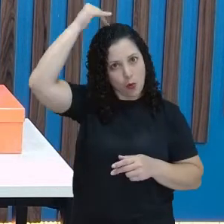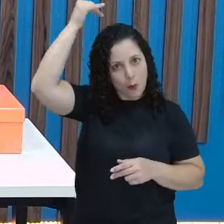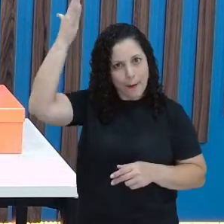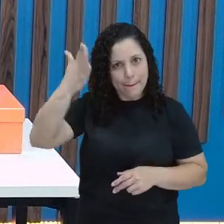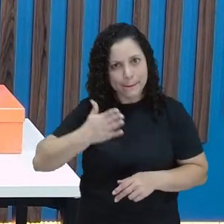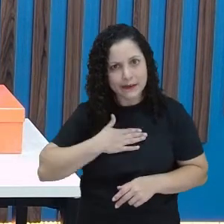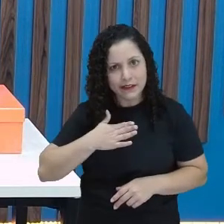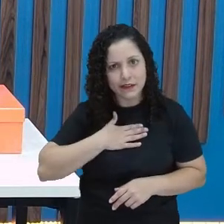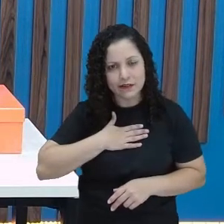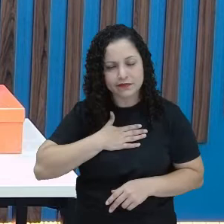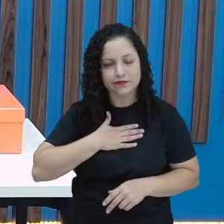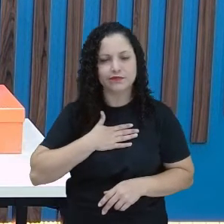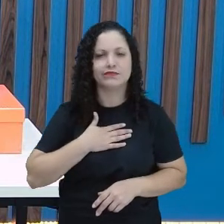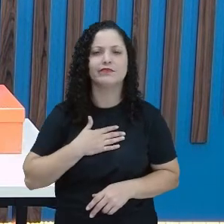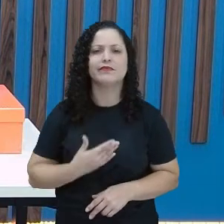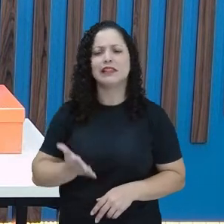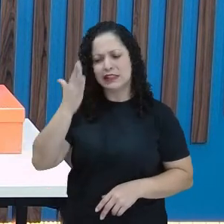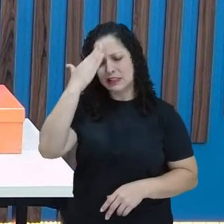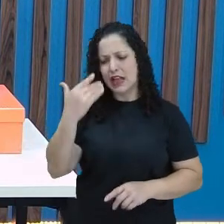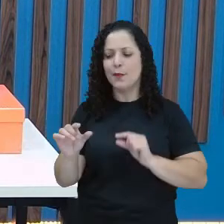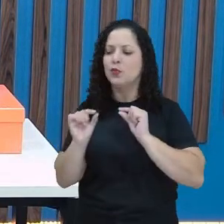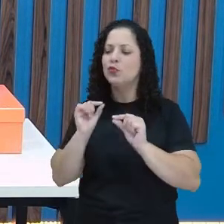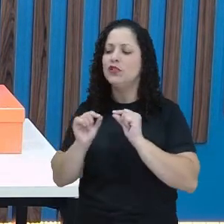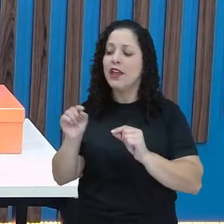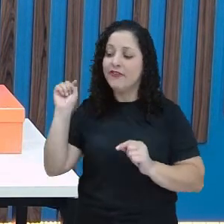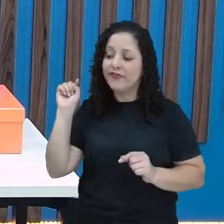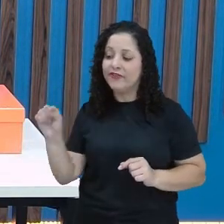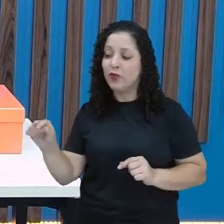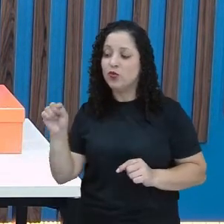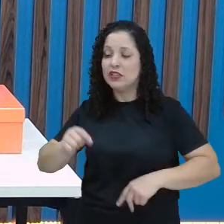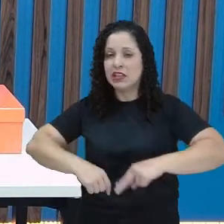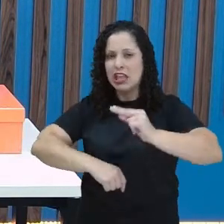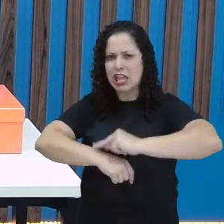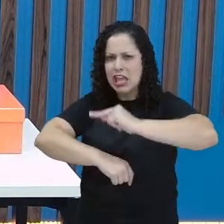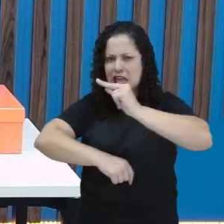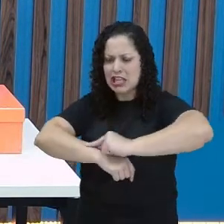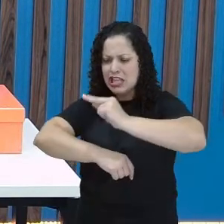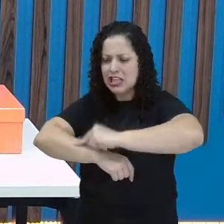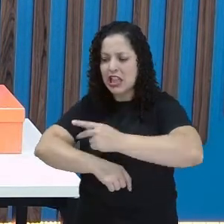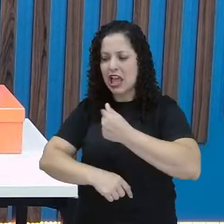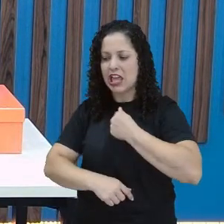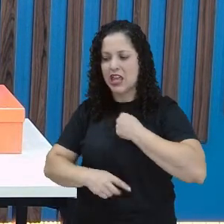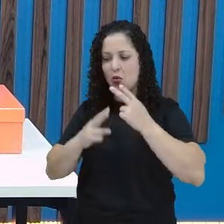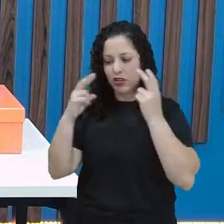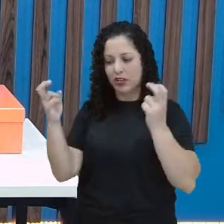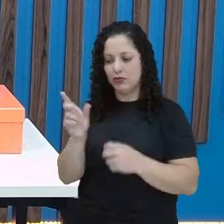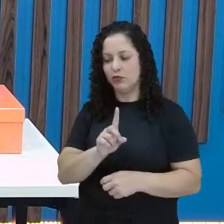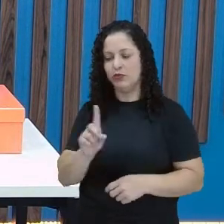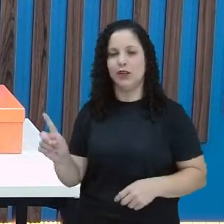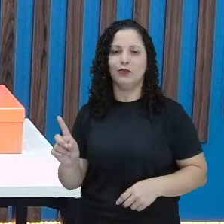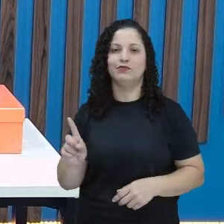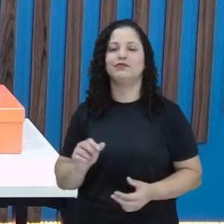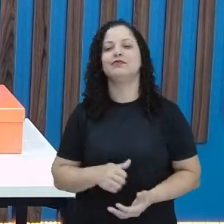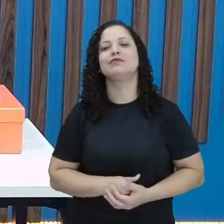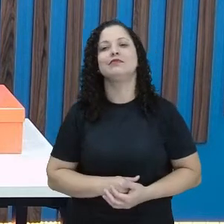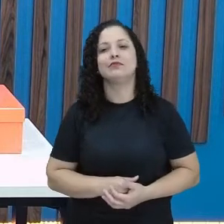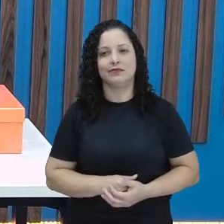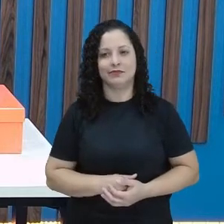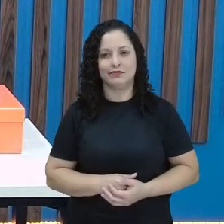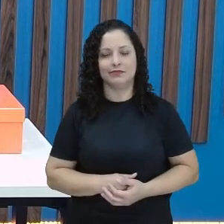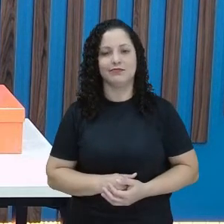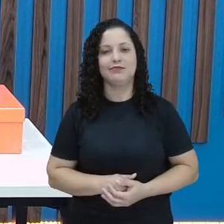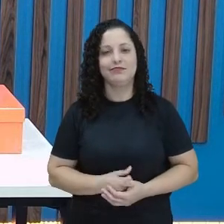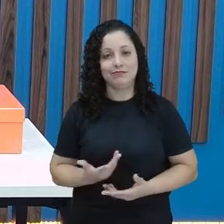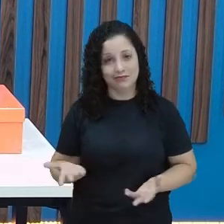Sabe uma coisa, Senhor Grilo, você Cricri-la, eu não Cricri-lo. Sérgio Caparelli. Olha